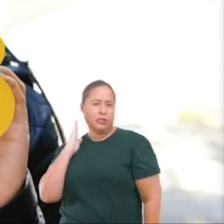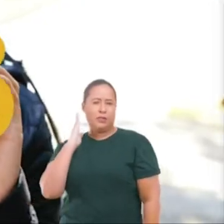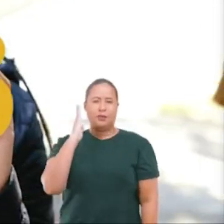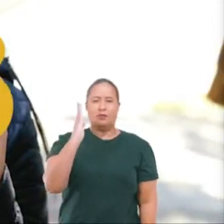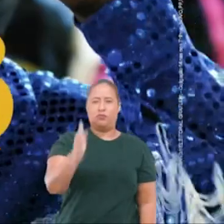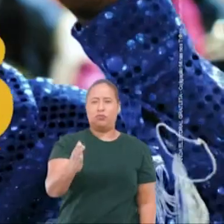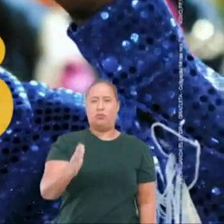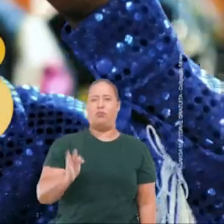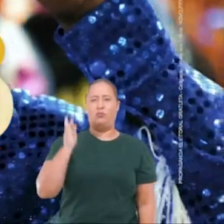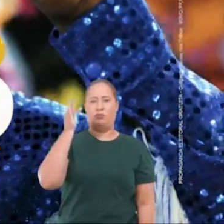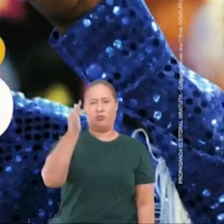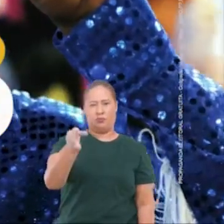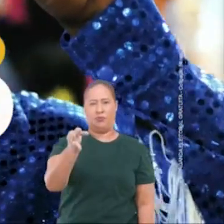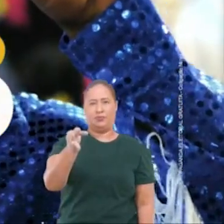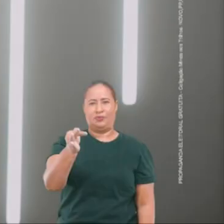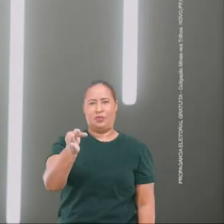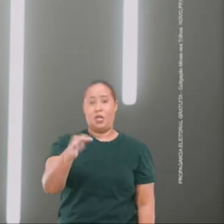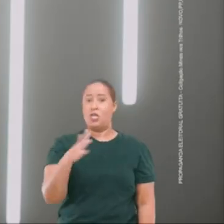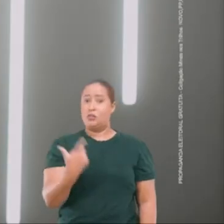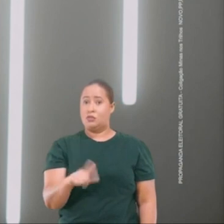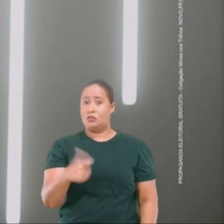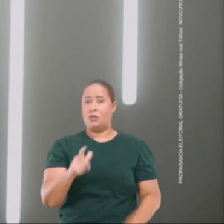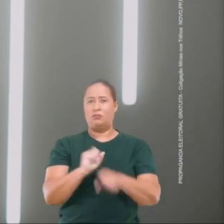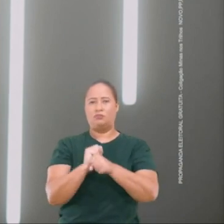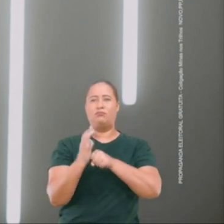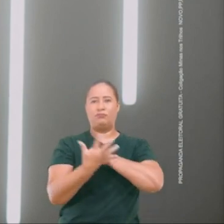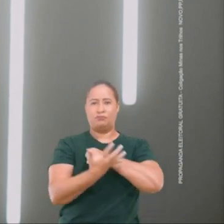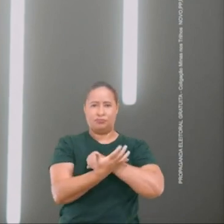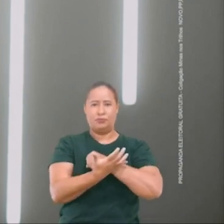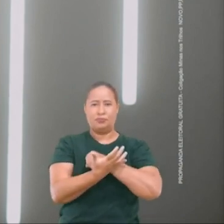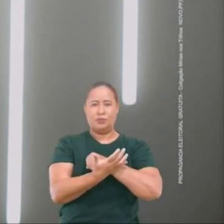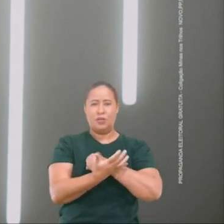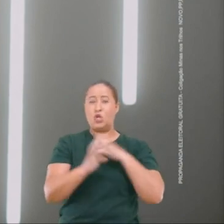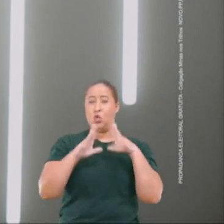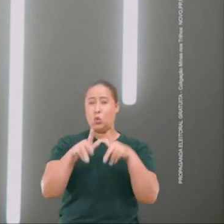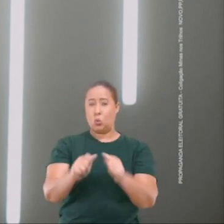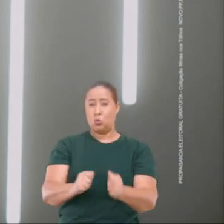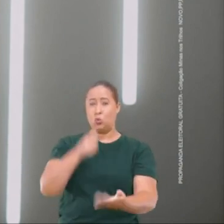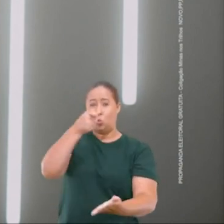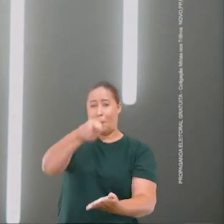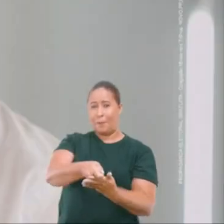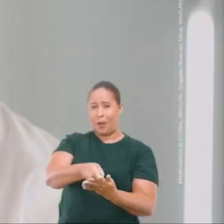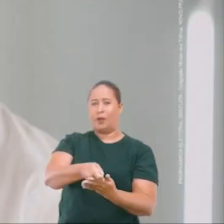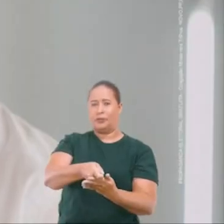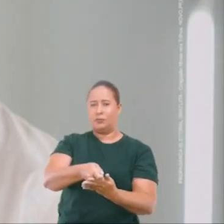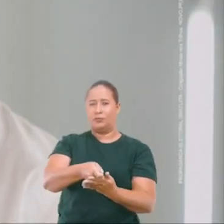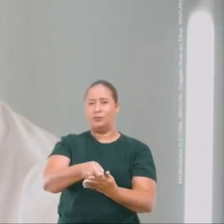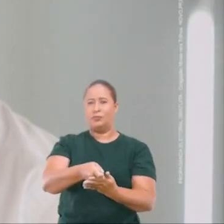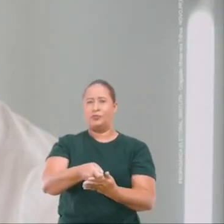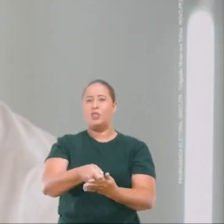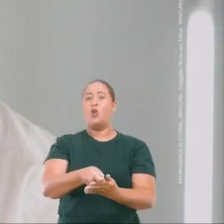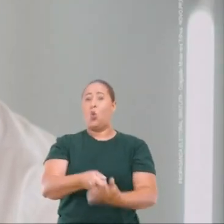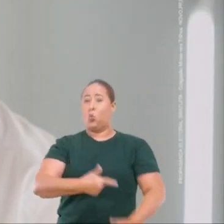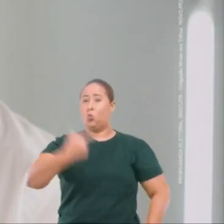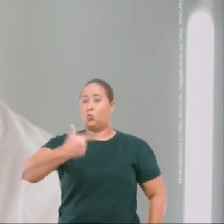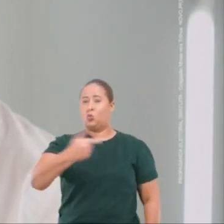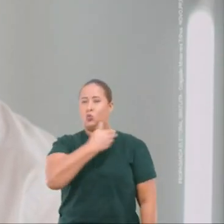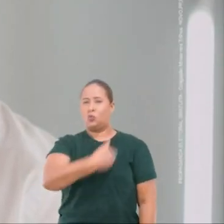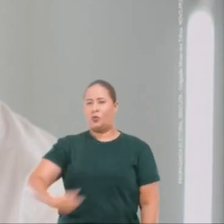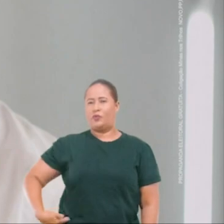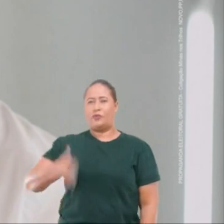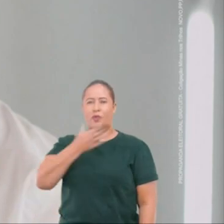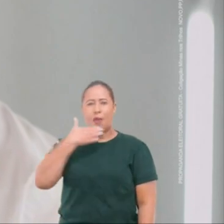e acelerar para o futuro. Sem pandemia e com as contas em dia, garanto que o segundo